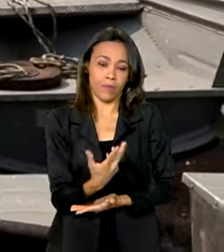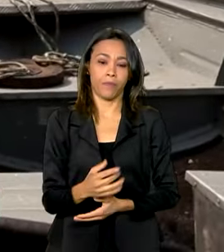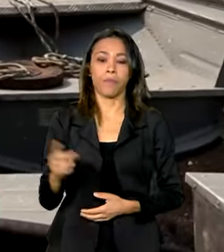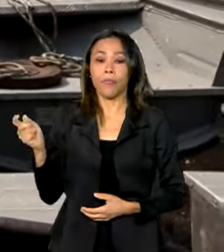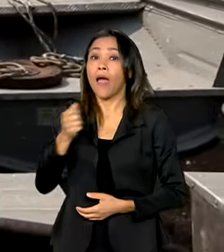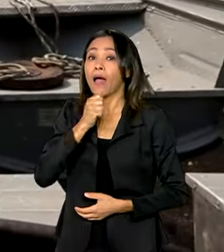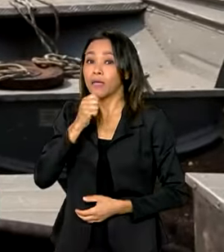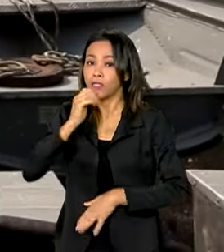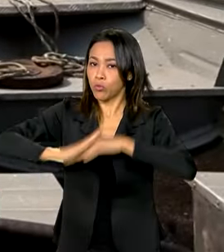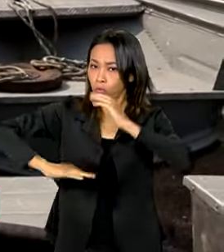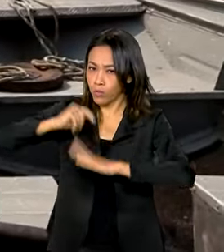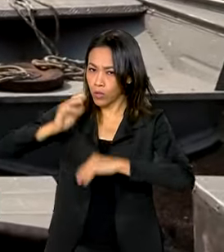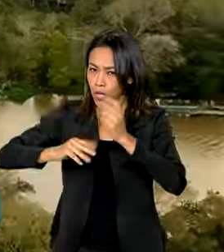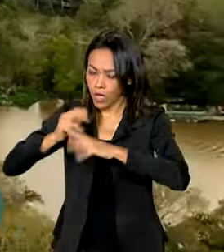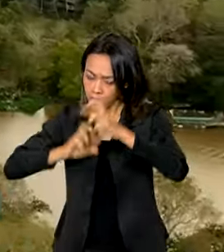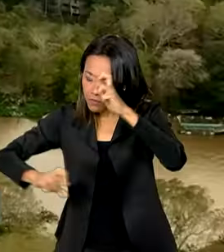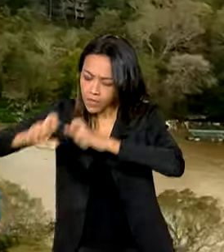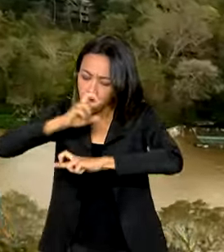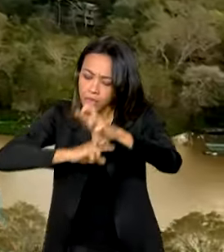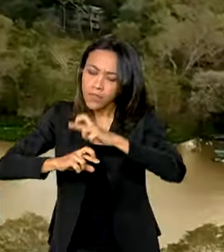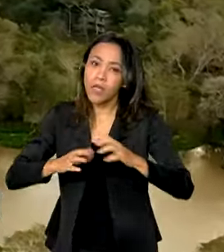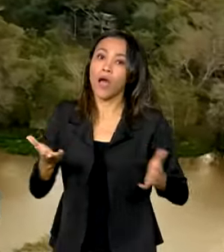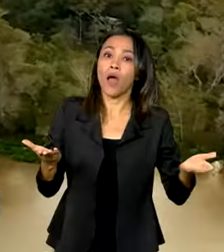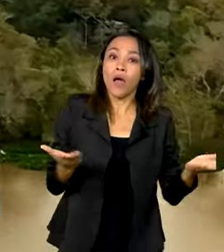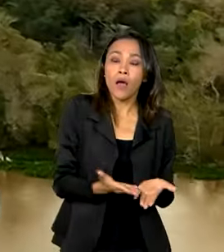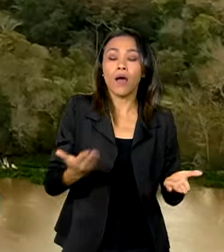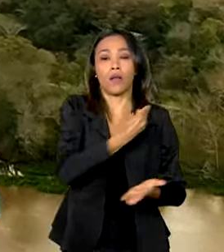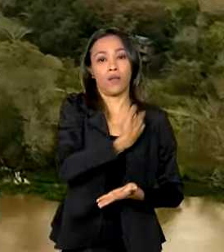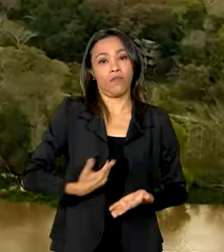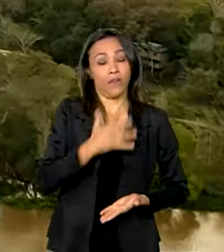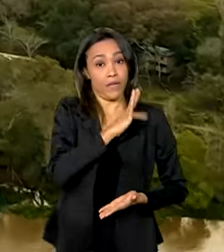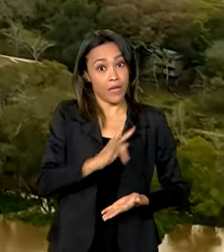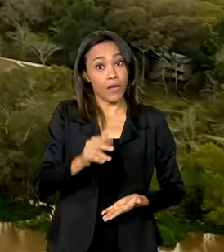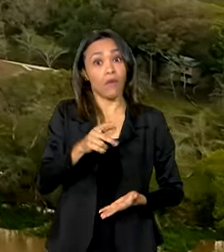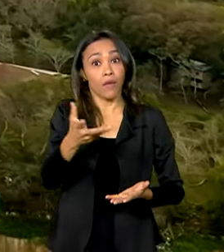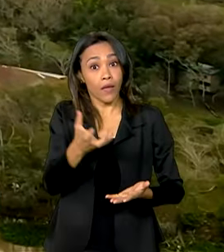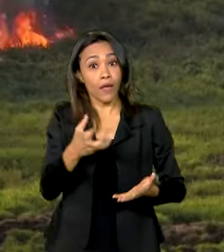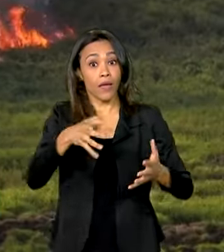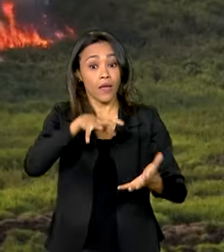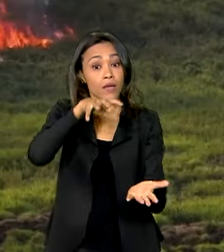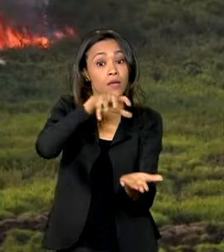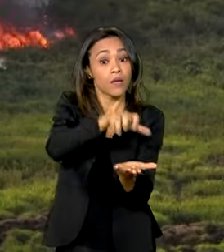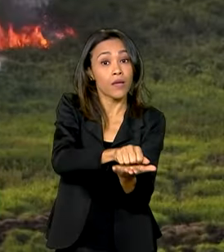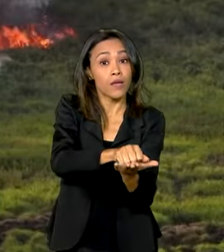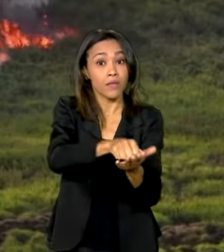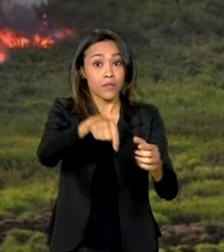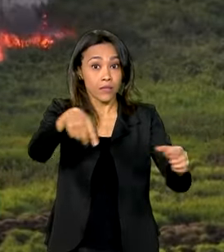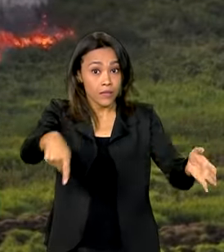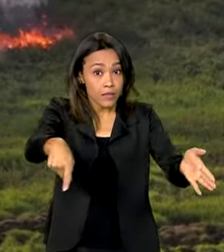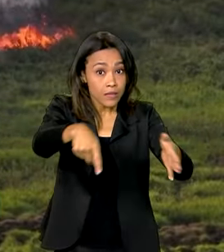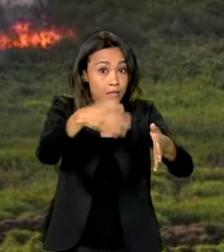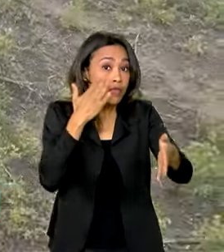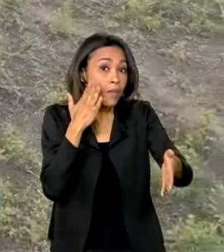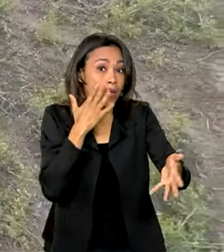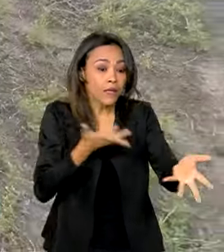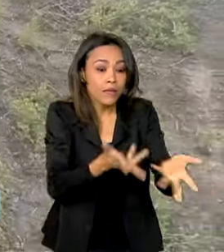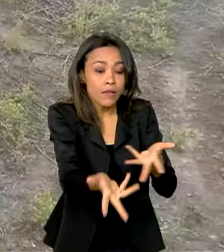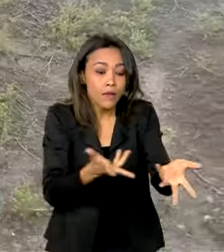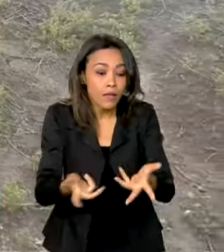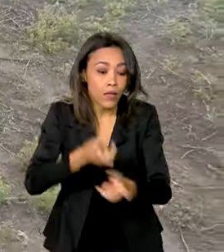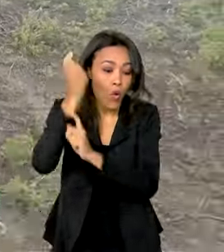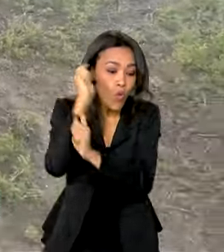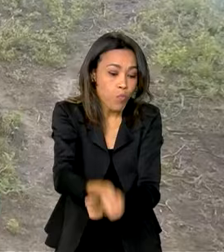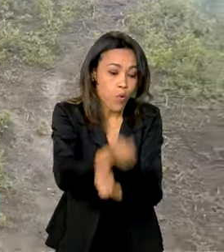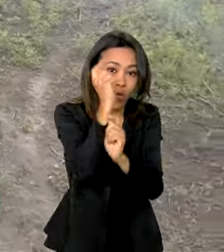fiscalização, o governo federal agora planeja intensificar a regularização ambiental com novas leis de manejo do fogo e